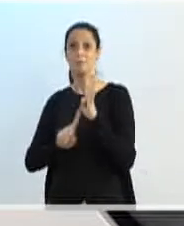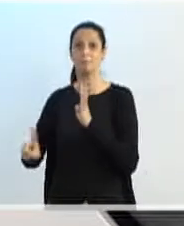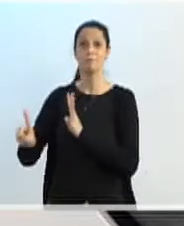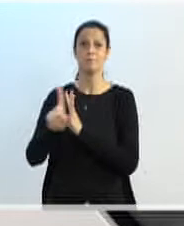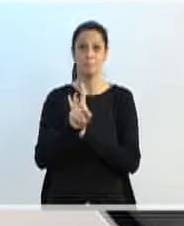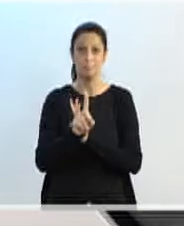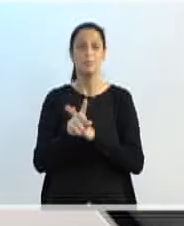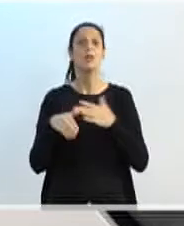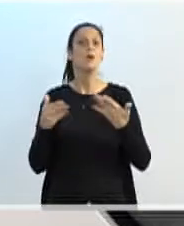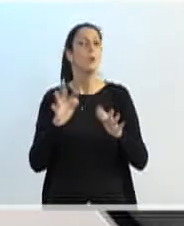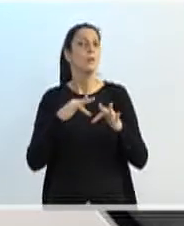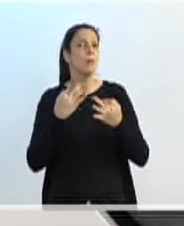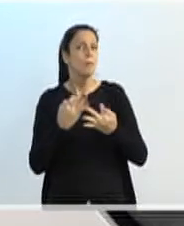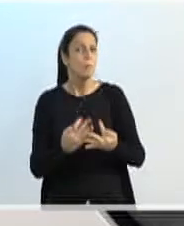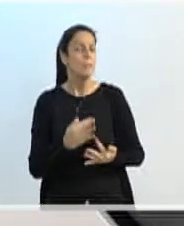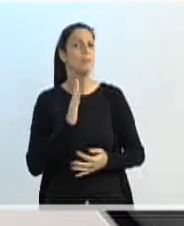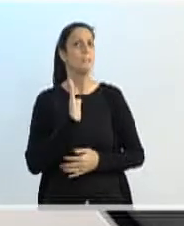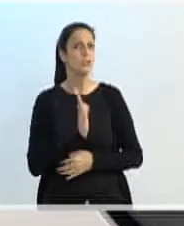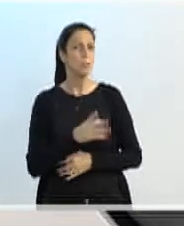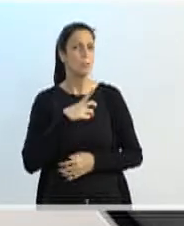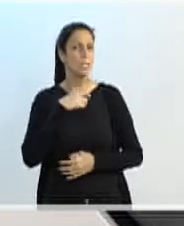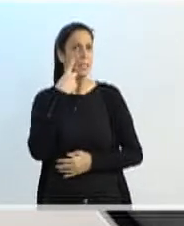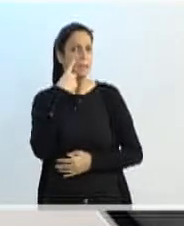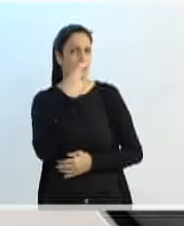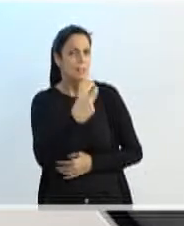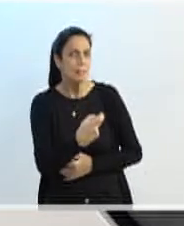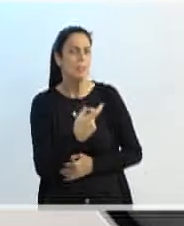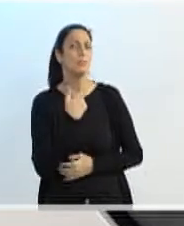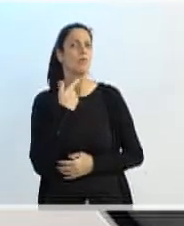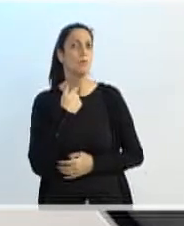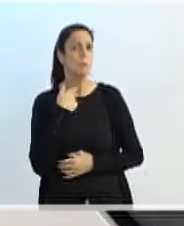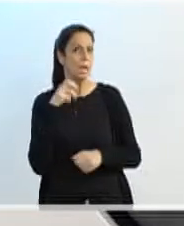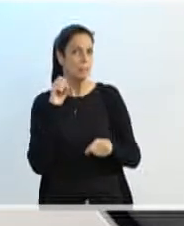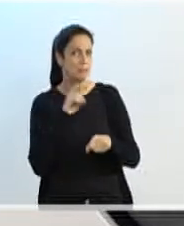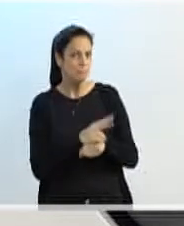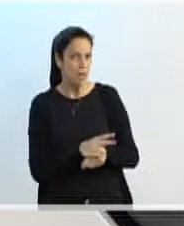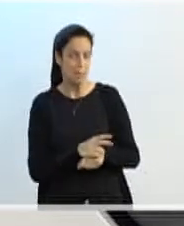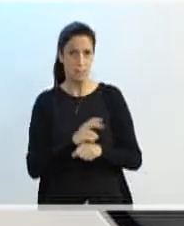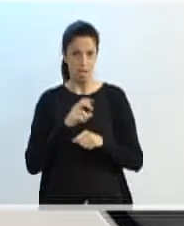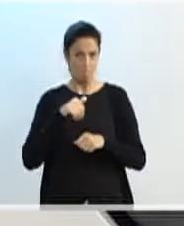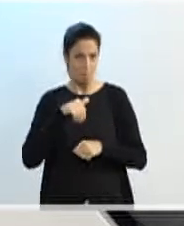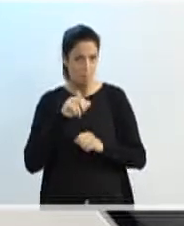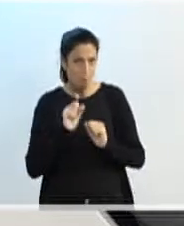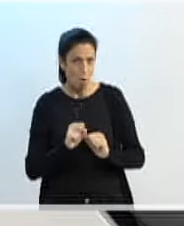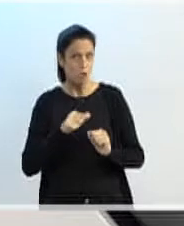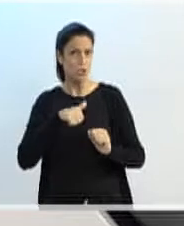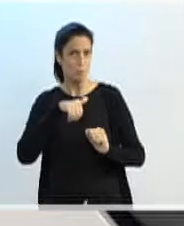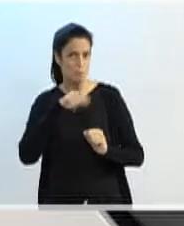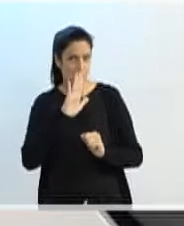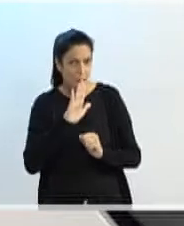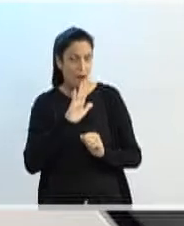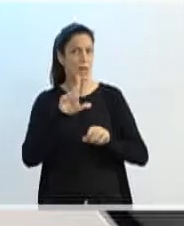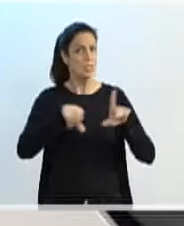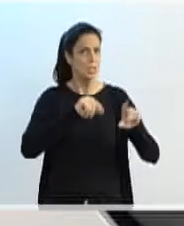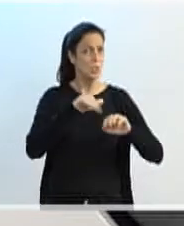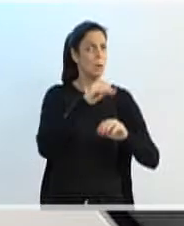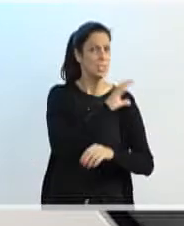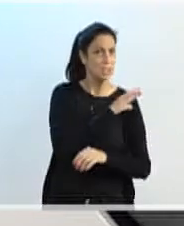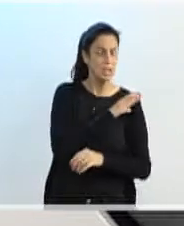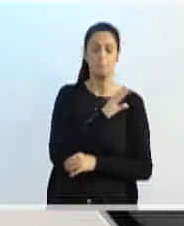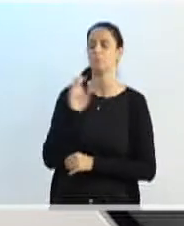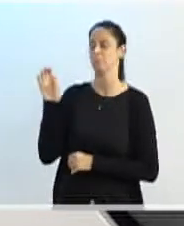intenção de vaga, pode ser em mais de um CI? A família pode se inscrever em até quatro instituições do município,